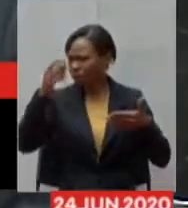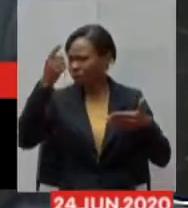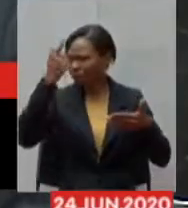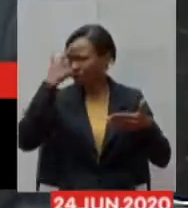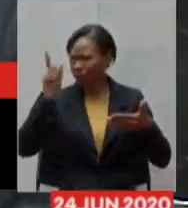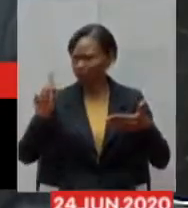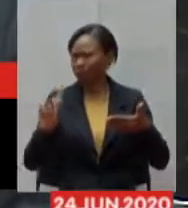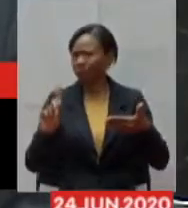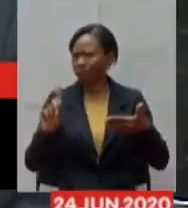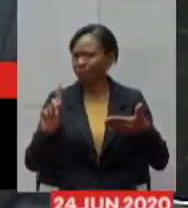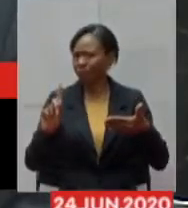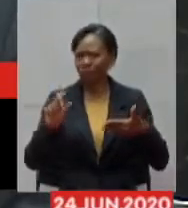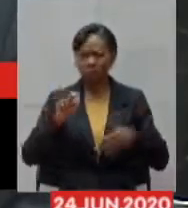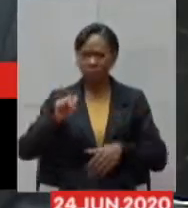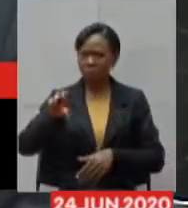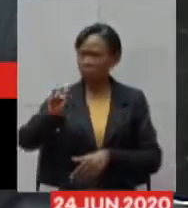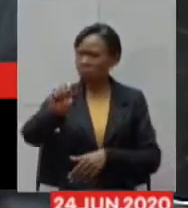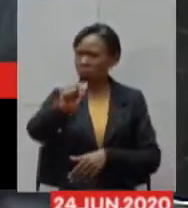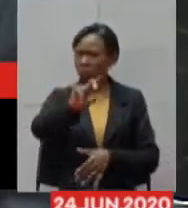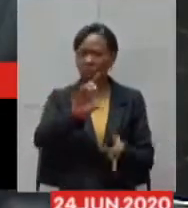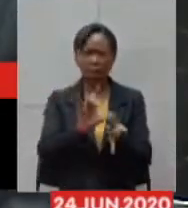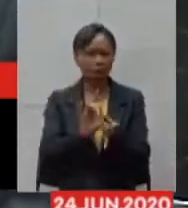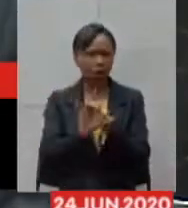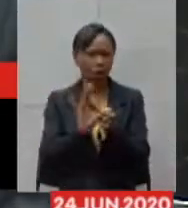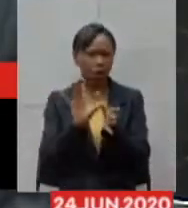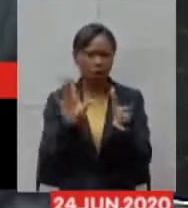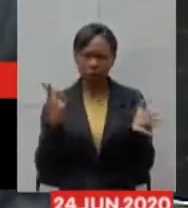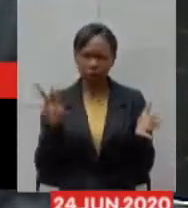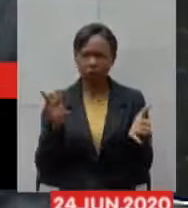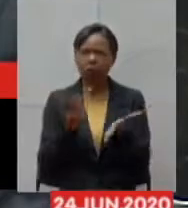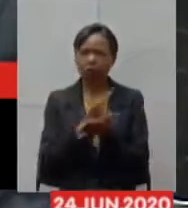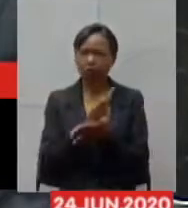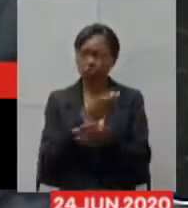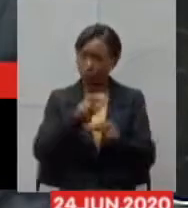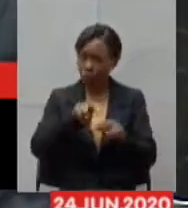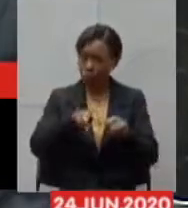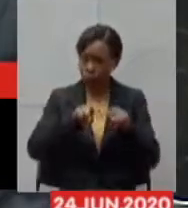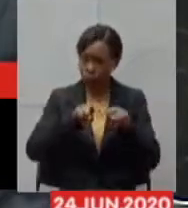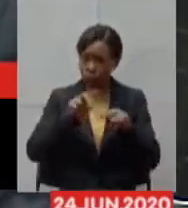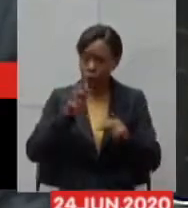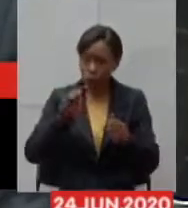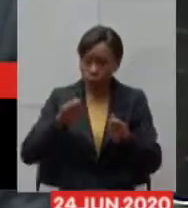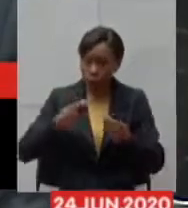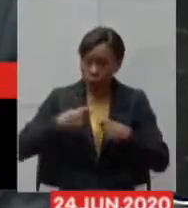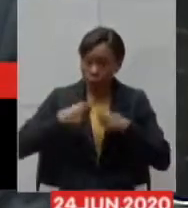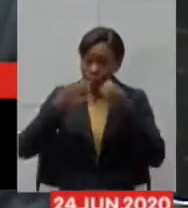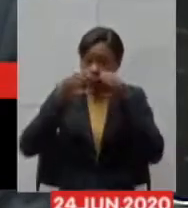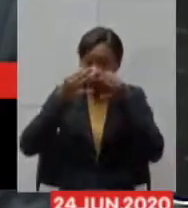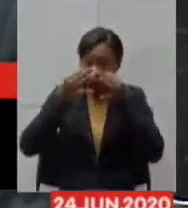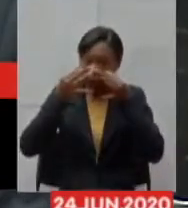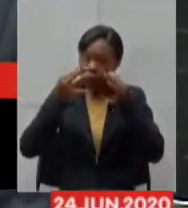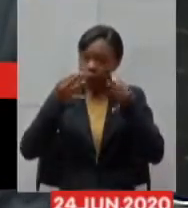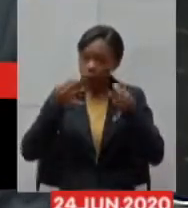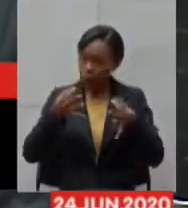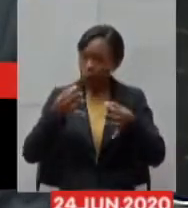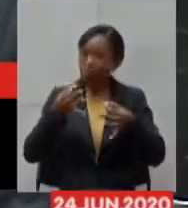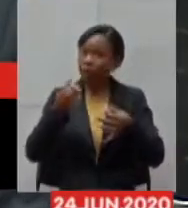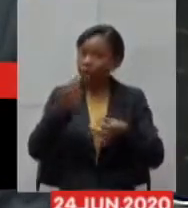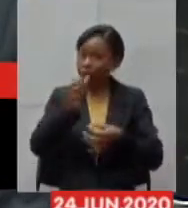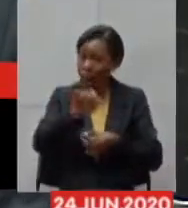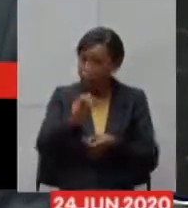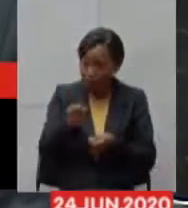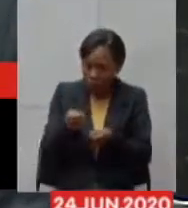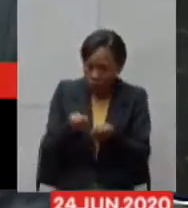vírus ele faz com que nós estejamos muito atentos porque se nós perdemos o tempo do controle da